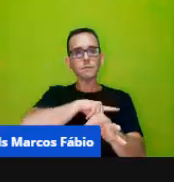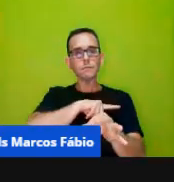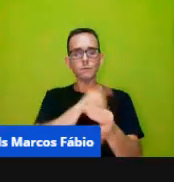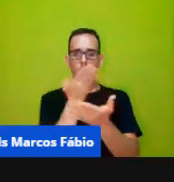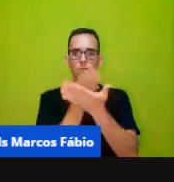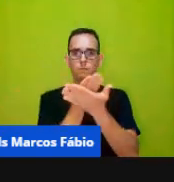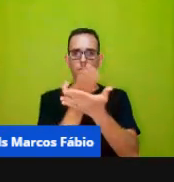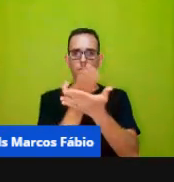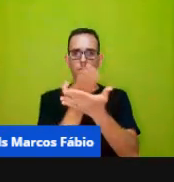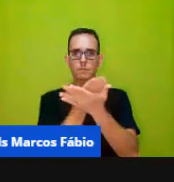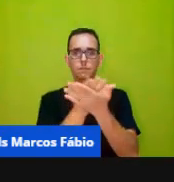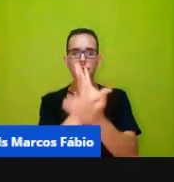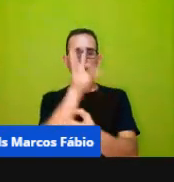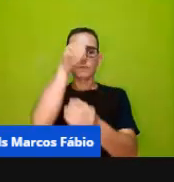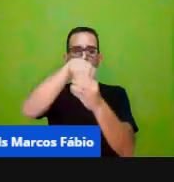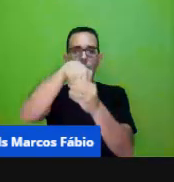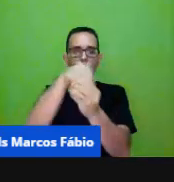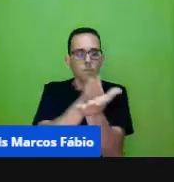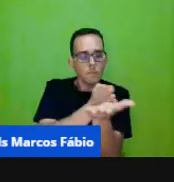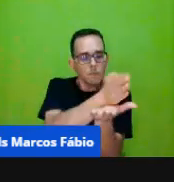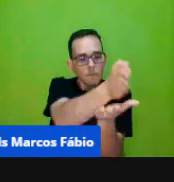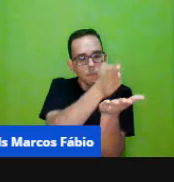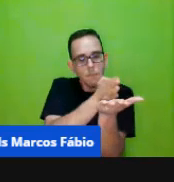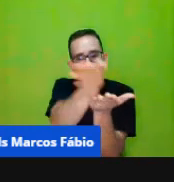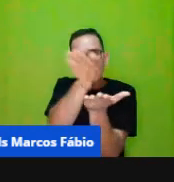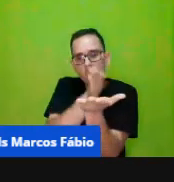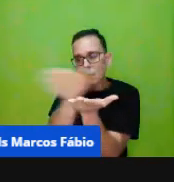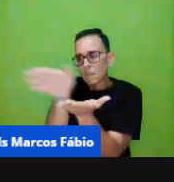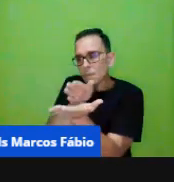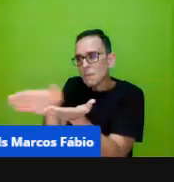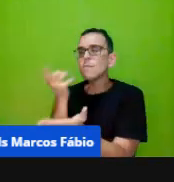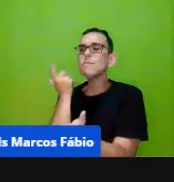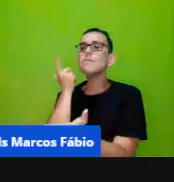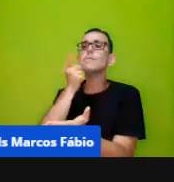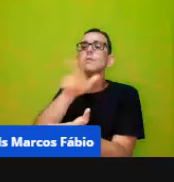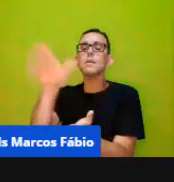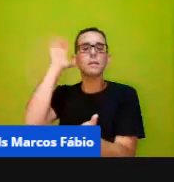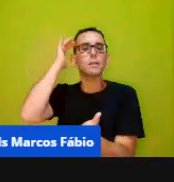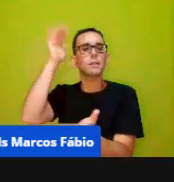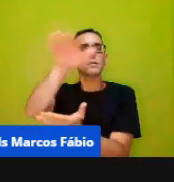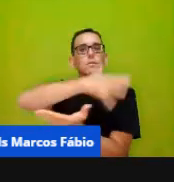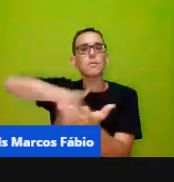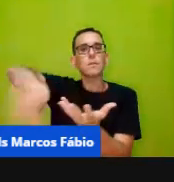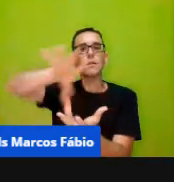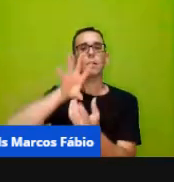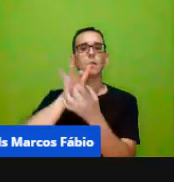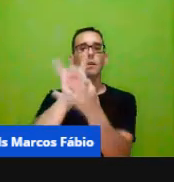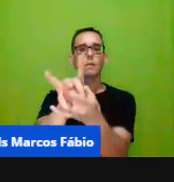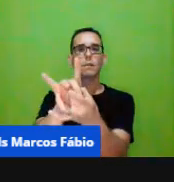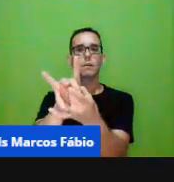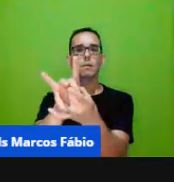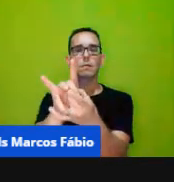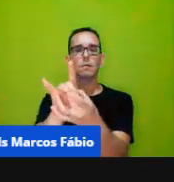desses eixos, né, compreendendo ele como um todo, né, pode passar.